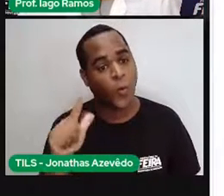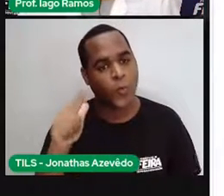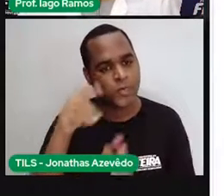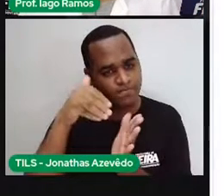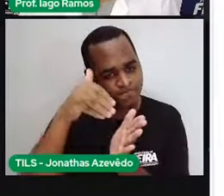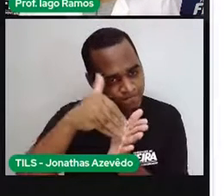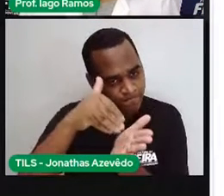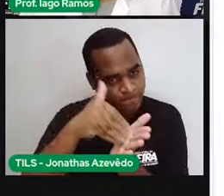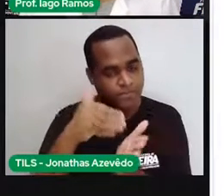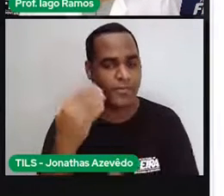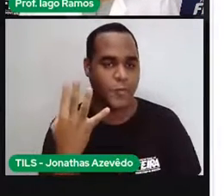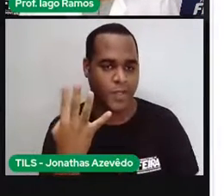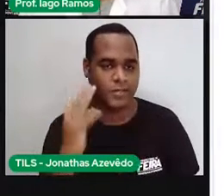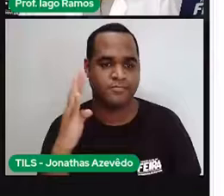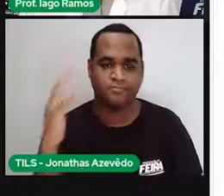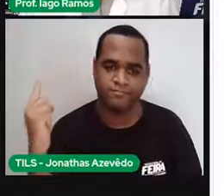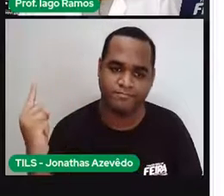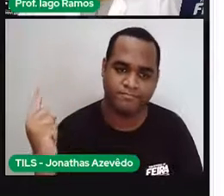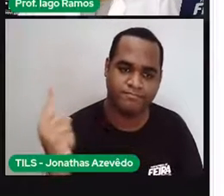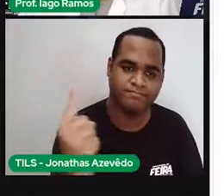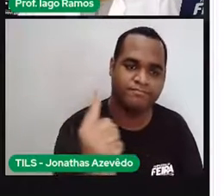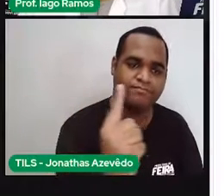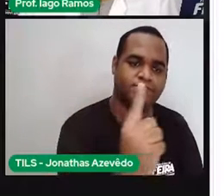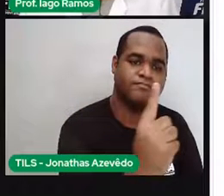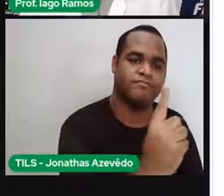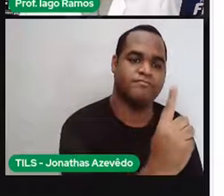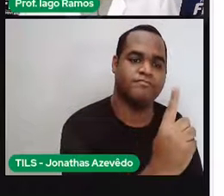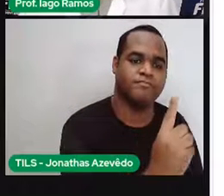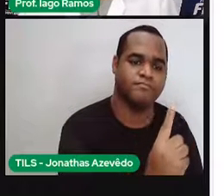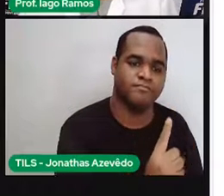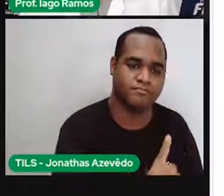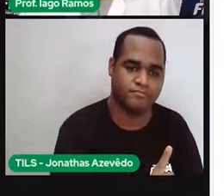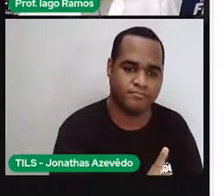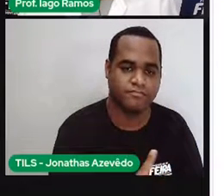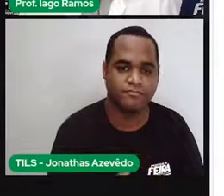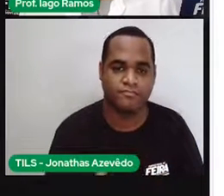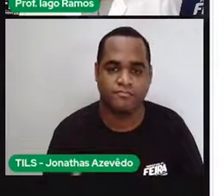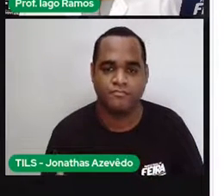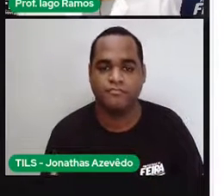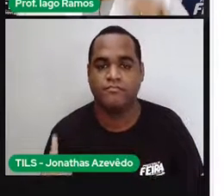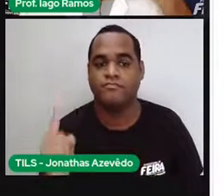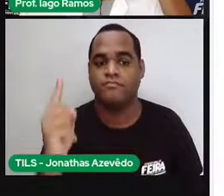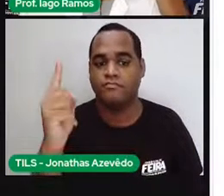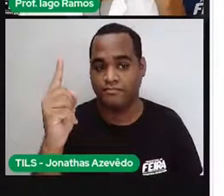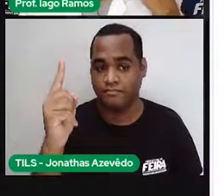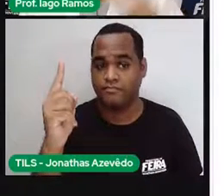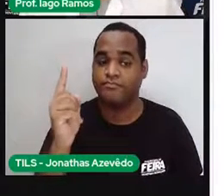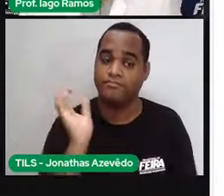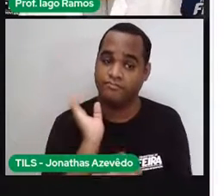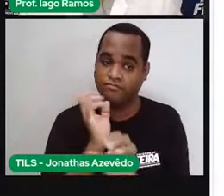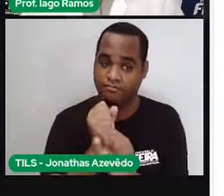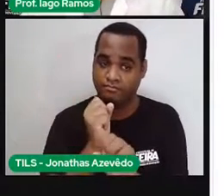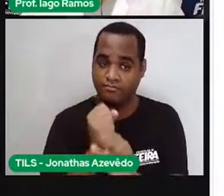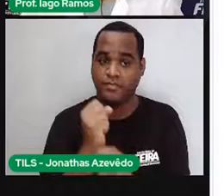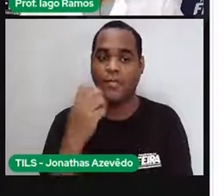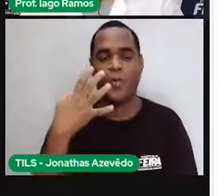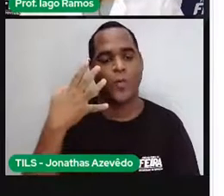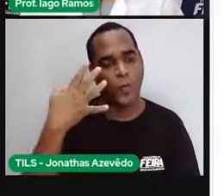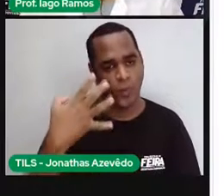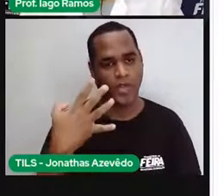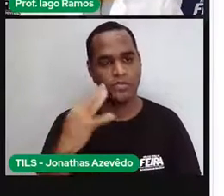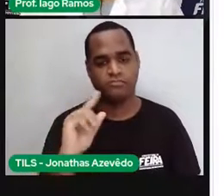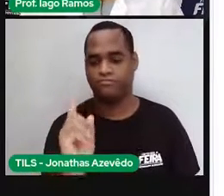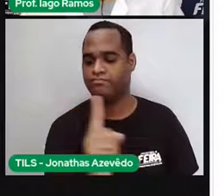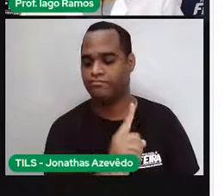corre de novo o comprimento, a largura, o comprimento, a largura, quatro voltas, tá?